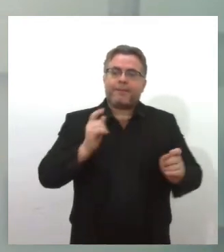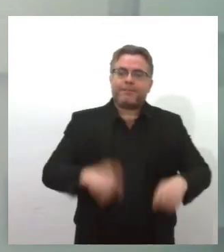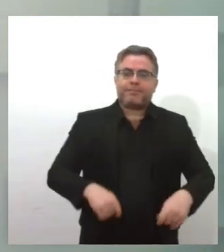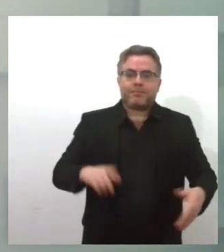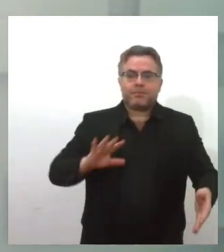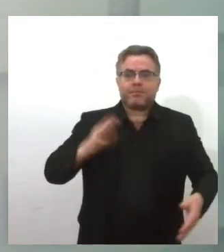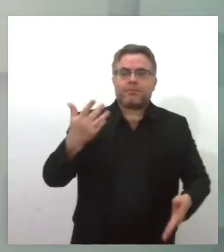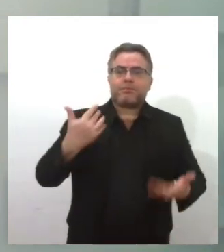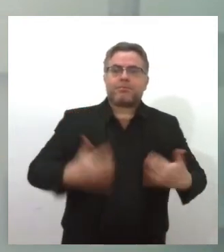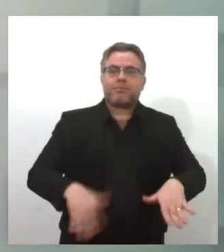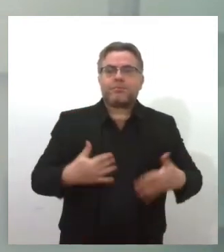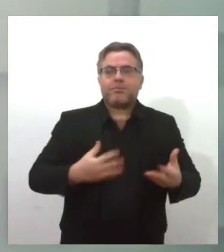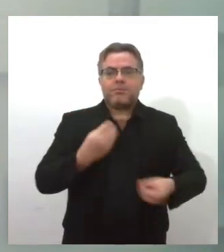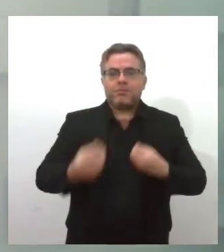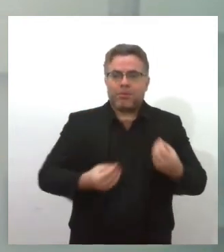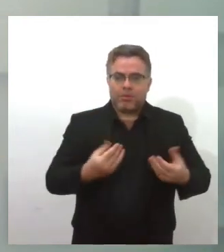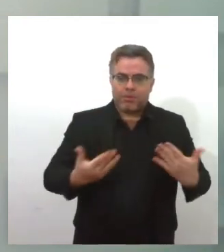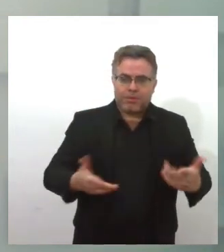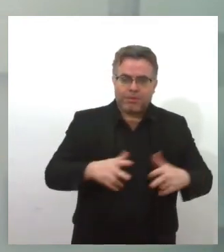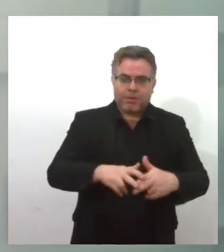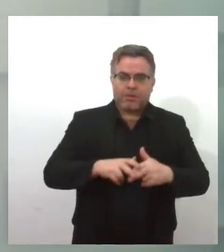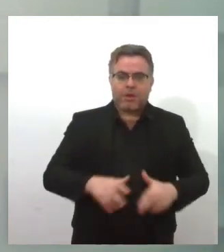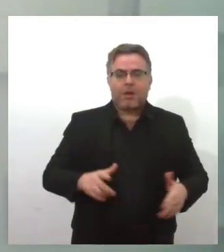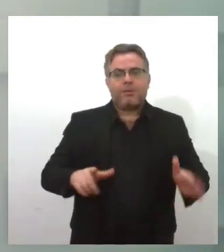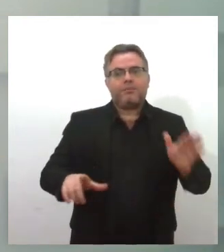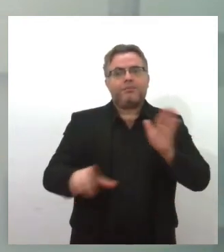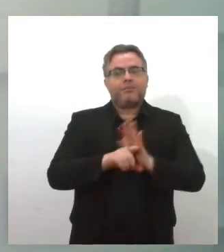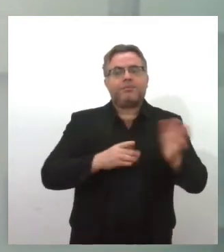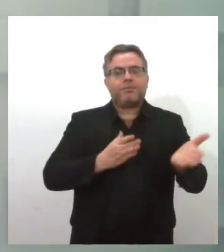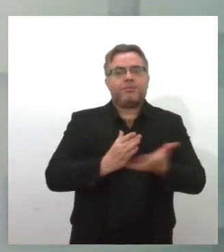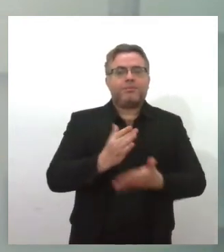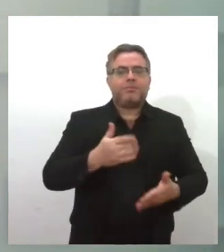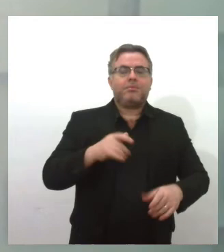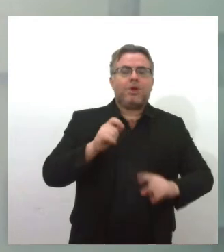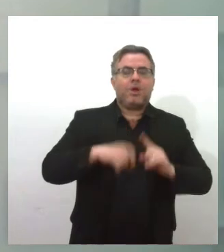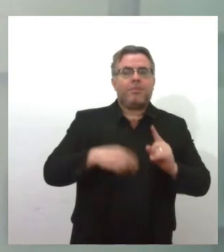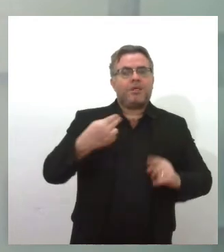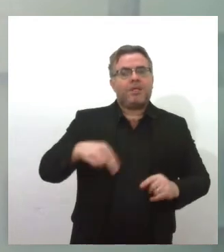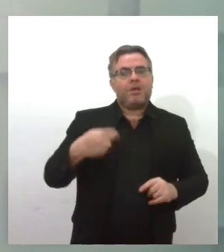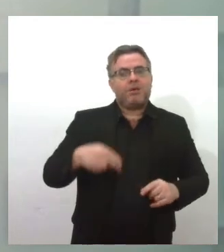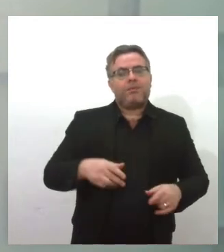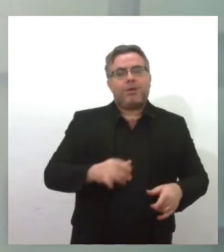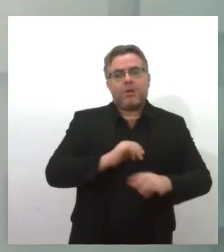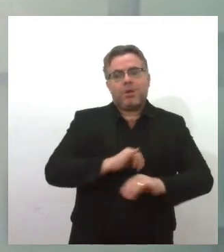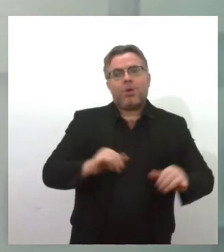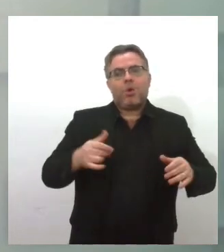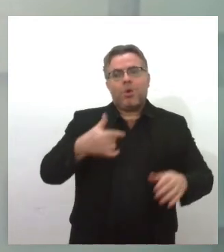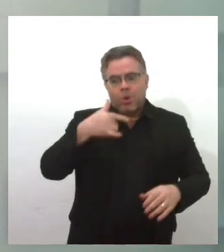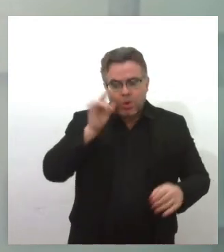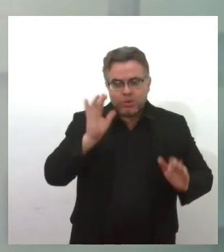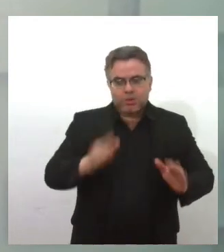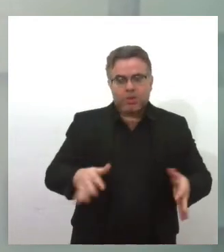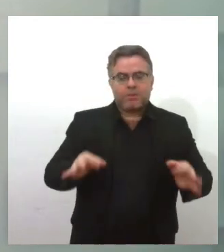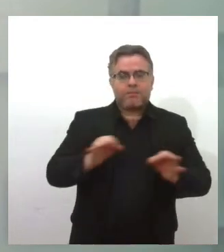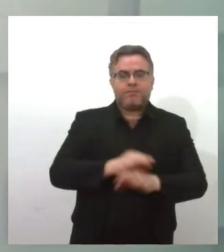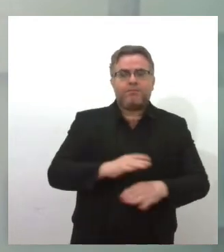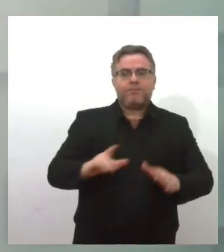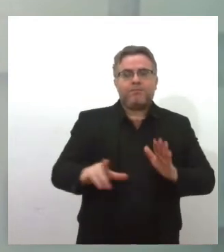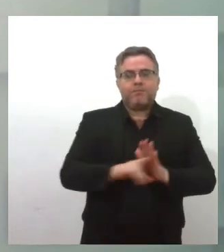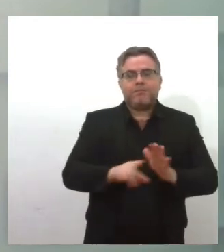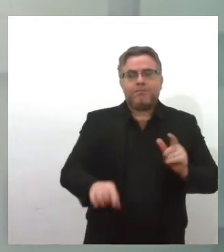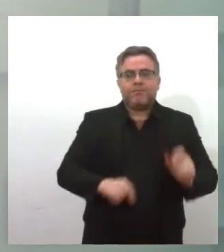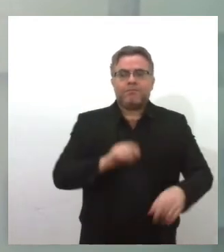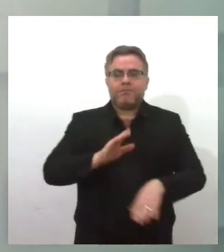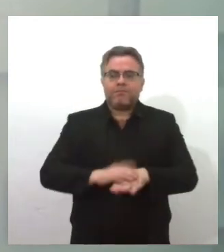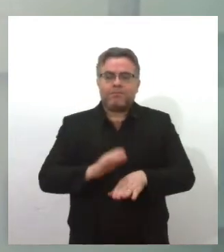e se tornar uma denúncia. Então, essa lei foi aprovada no mês de novembro. Ela mencionou ontem, vale lembrar, que essa lei é de